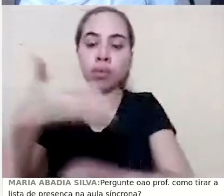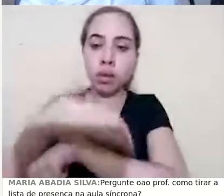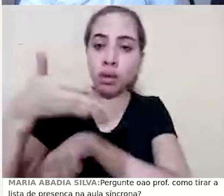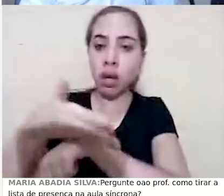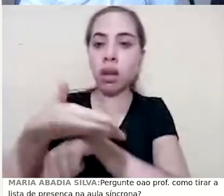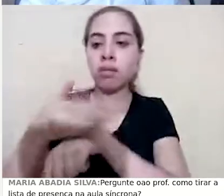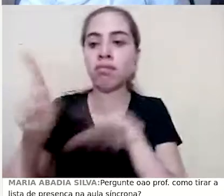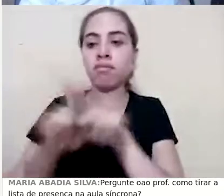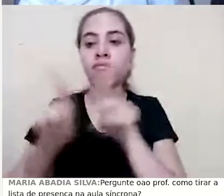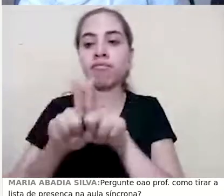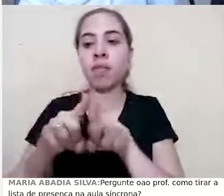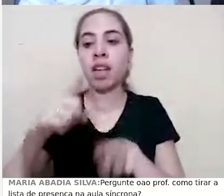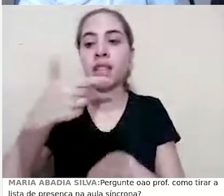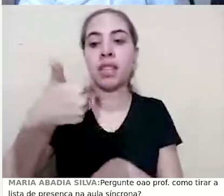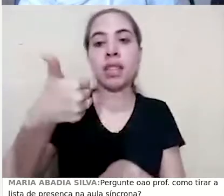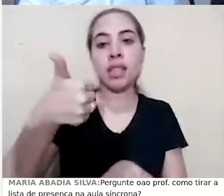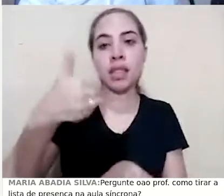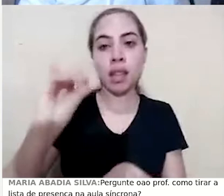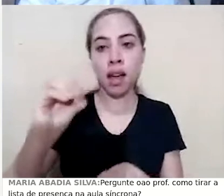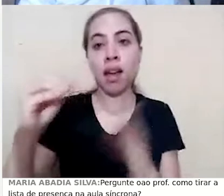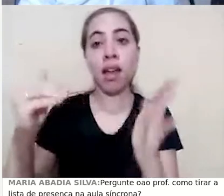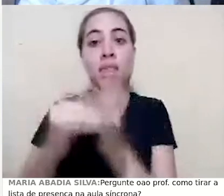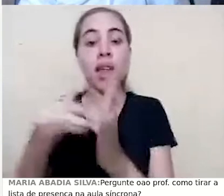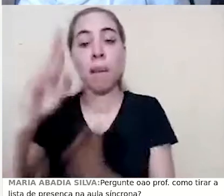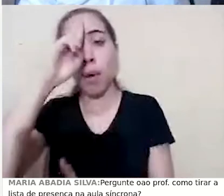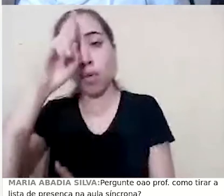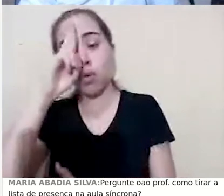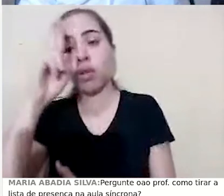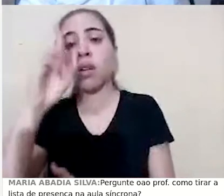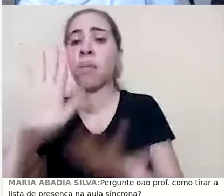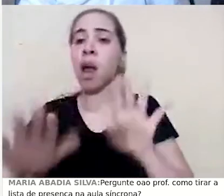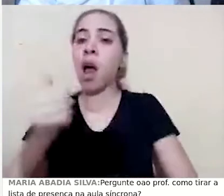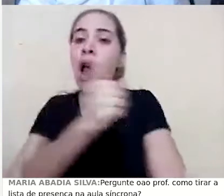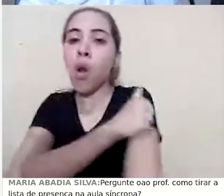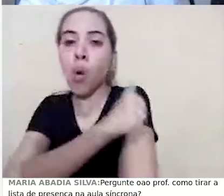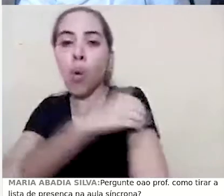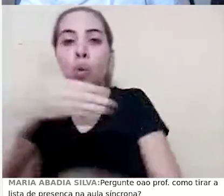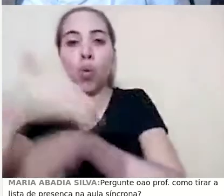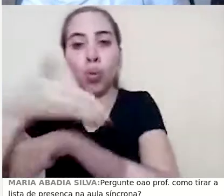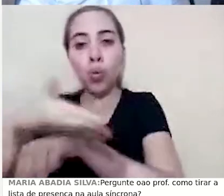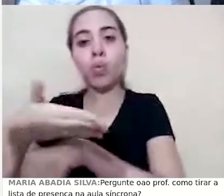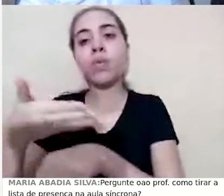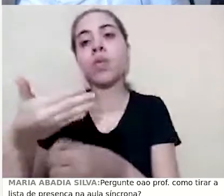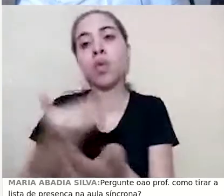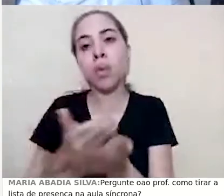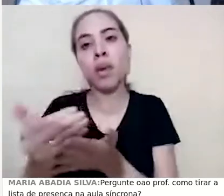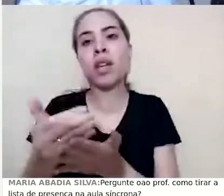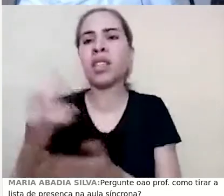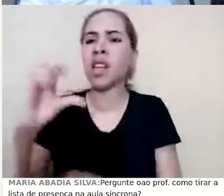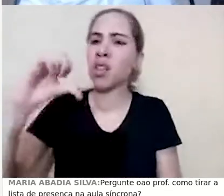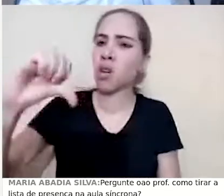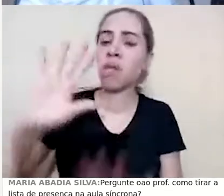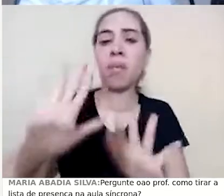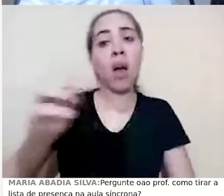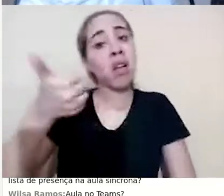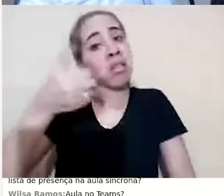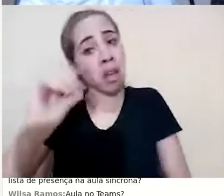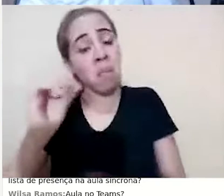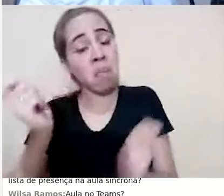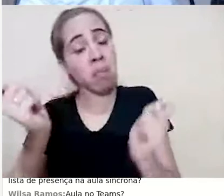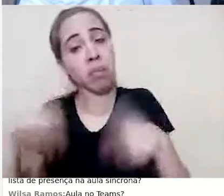de 10 a meio-dia, mas o horário que os alunos começam a ficar online é às nove, mas está ok. Eu posso